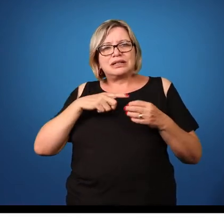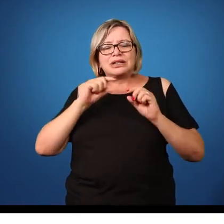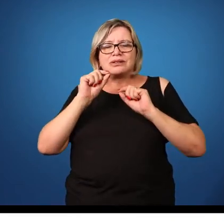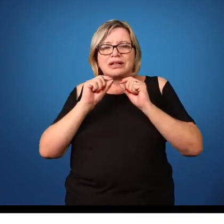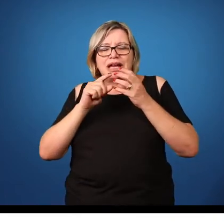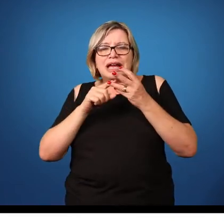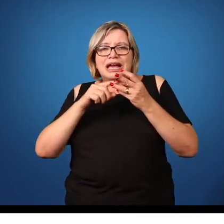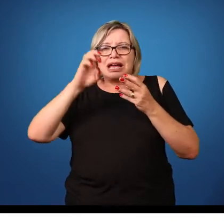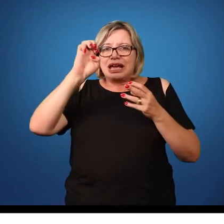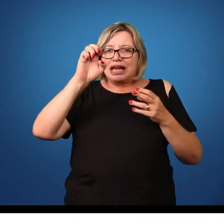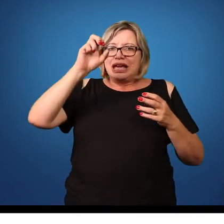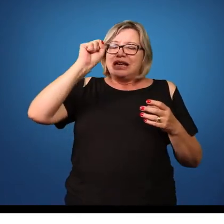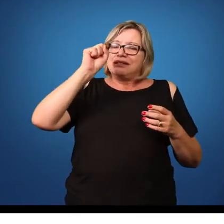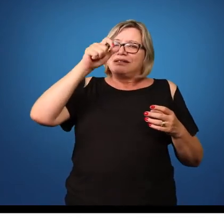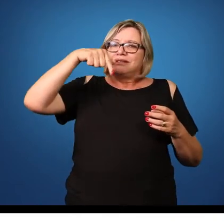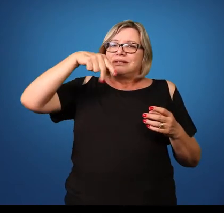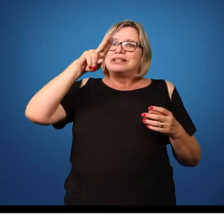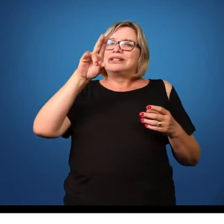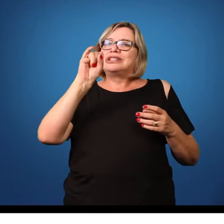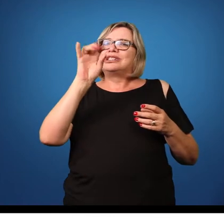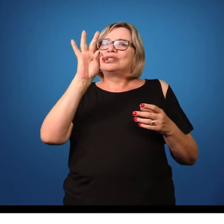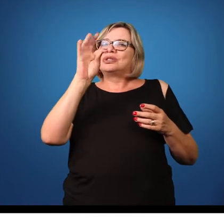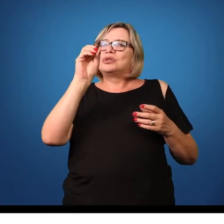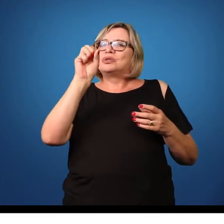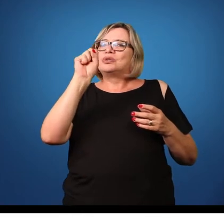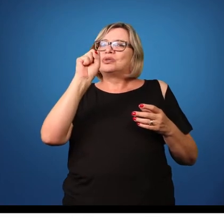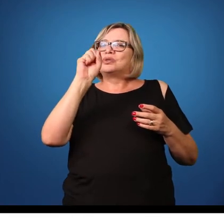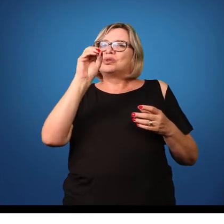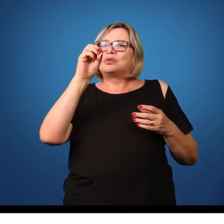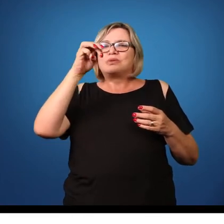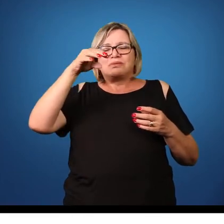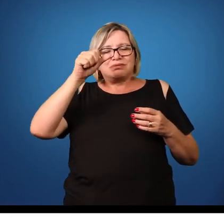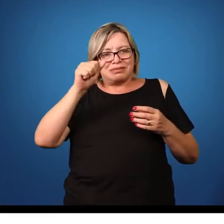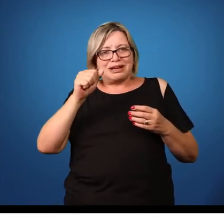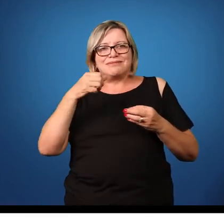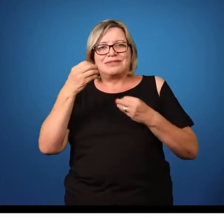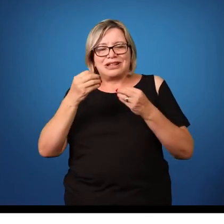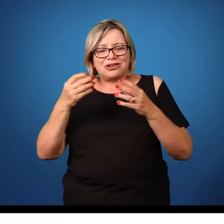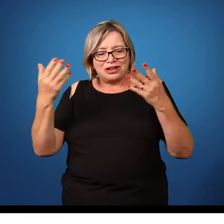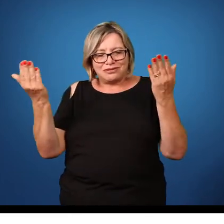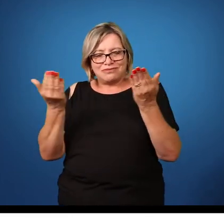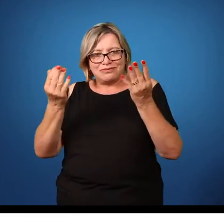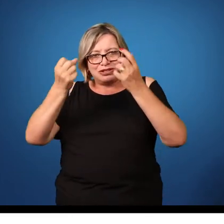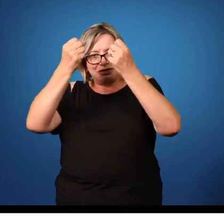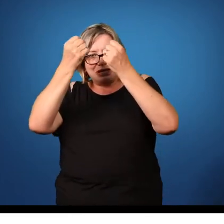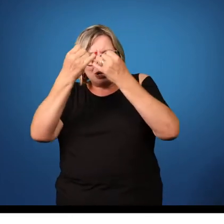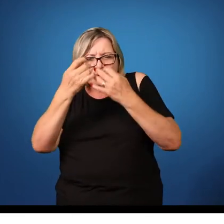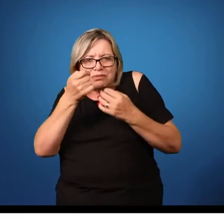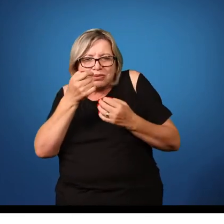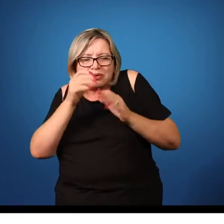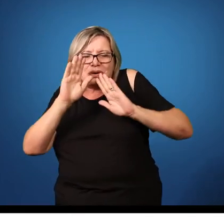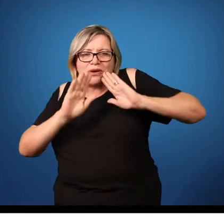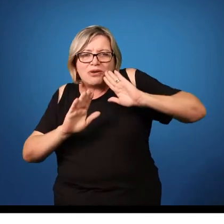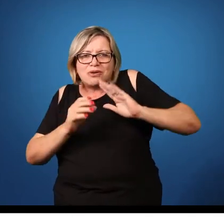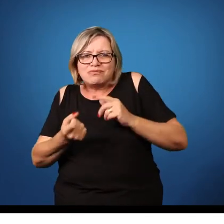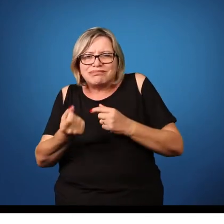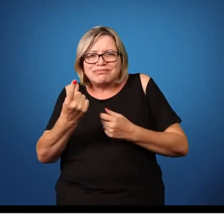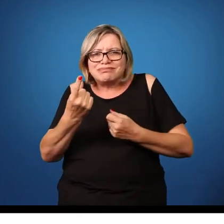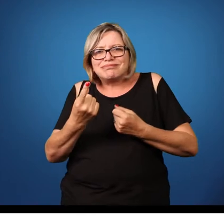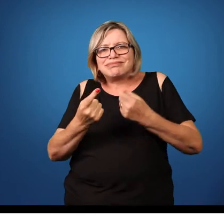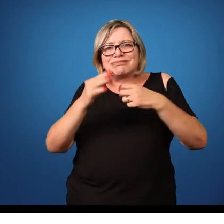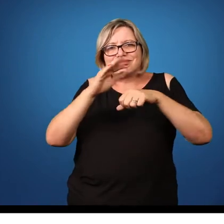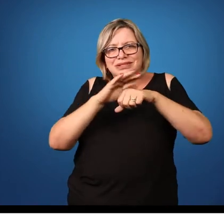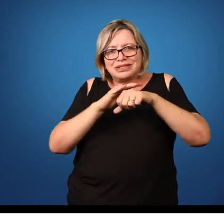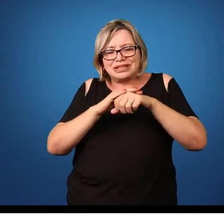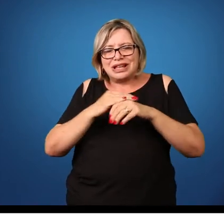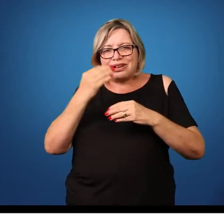causador da esquistossomose. Vamos falar um pouquinho sobre algumas doenças. Eu separei aqui para a gente estudar, para